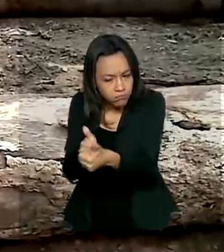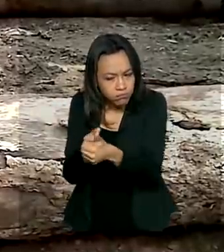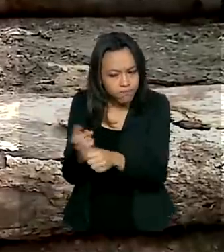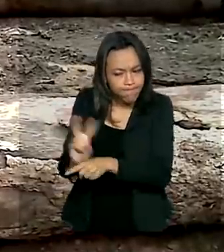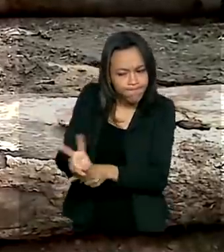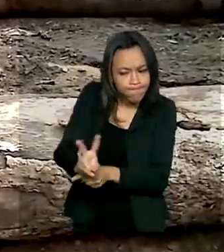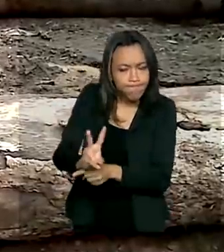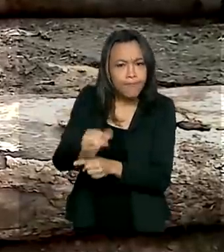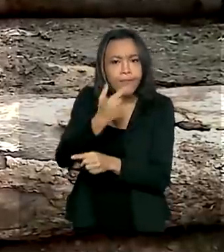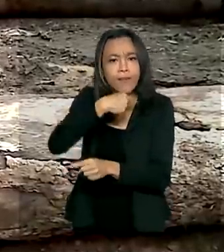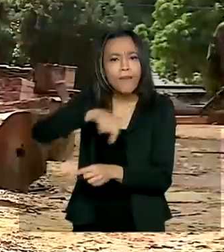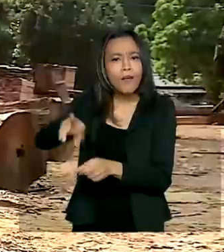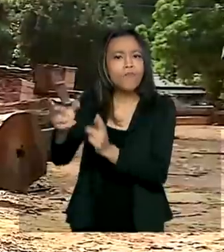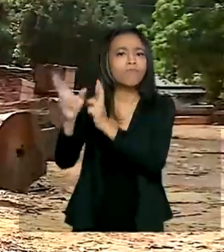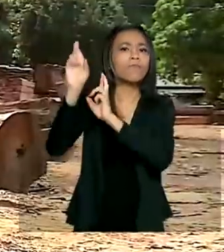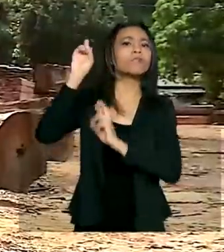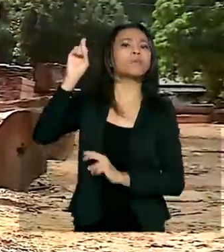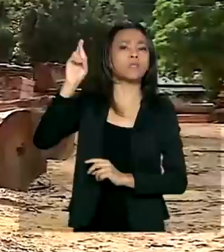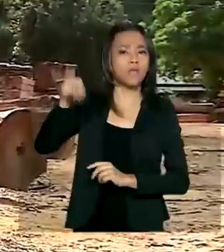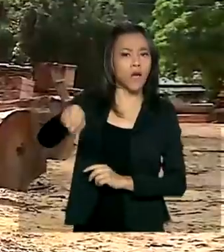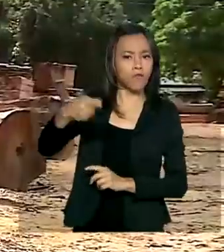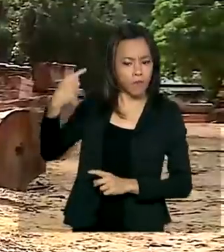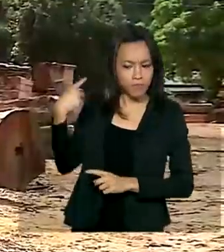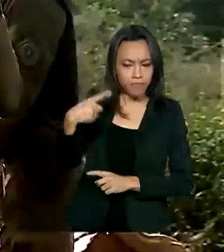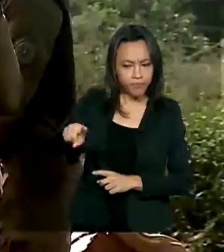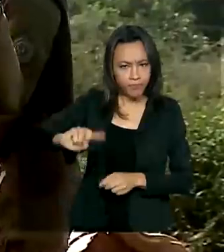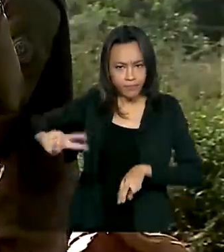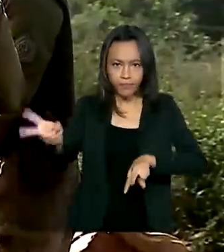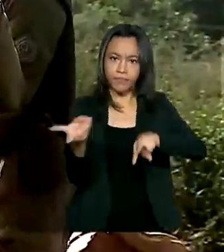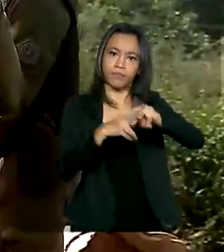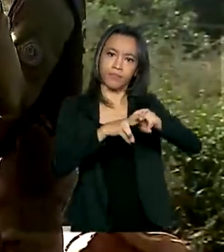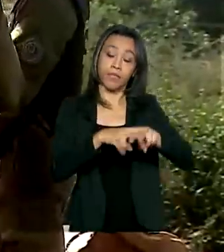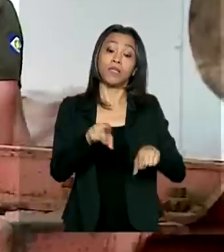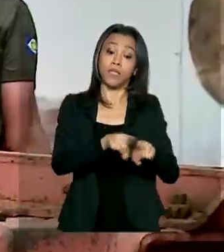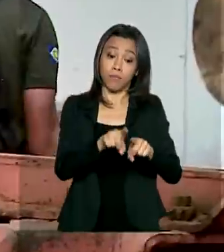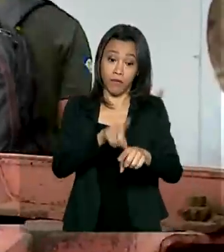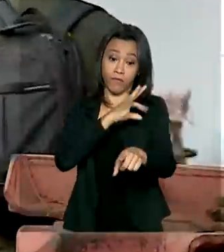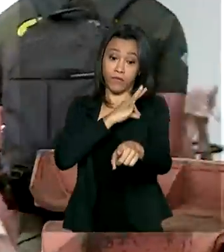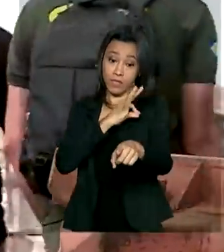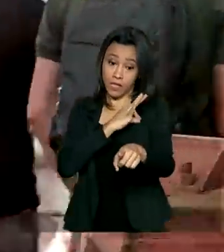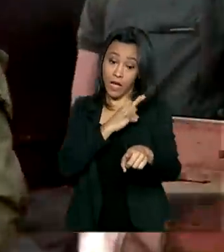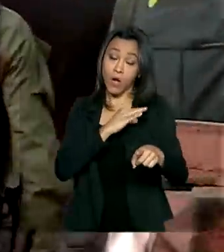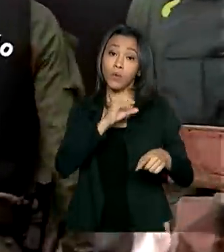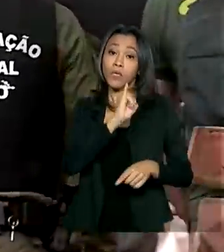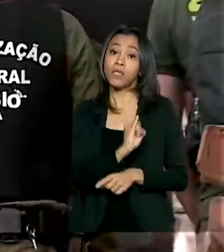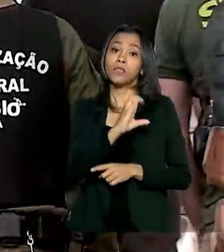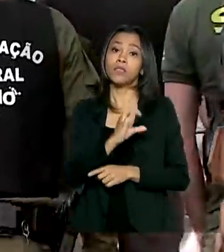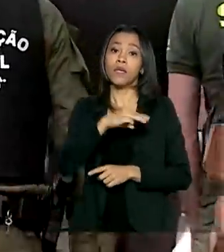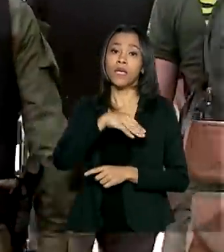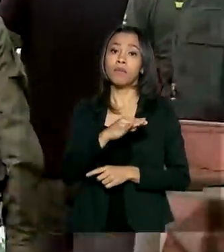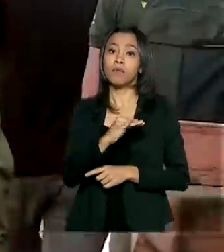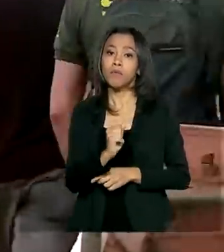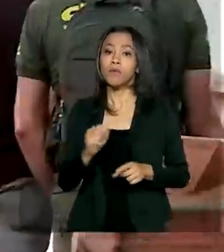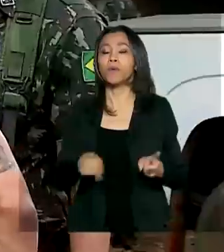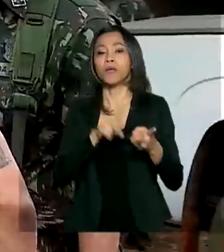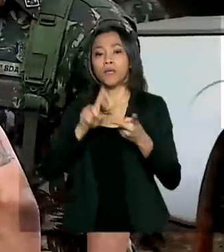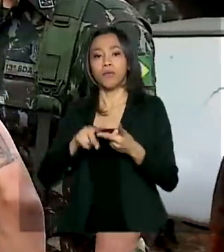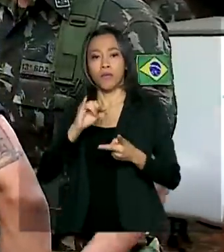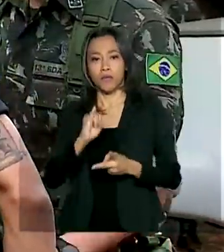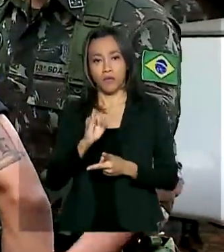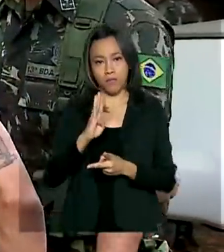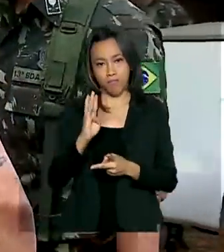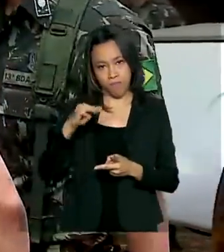crime e punir os responsáveis. Além das Forças Armadas, fiscais do IBAMA e do ICMBio apoiaram a operação.